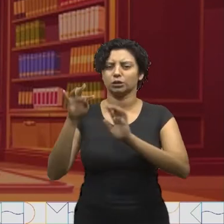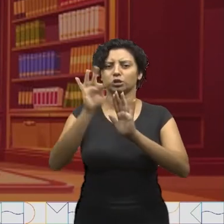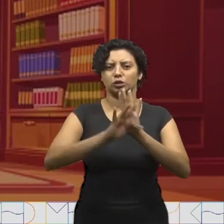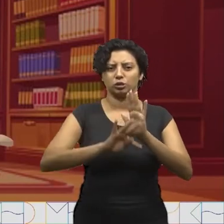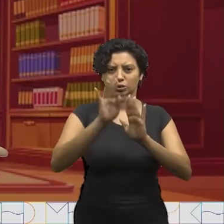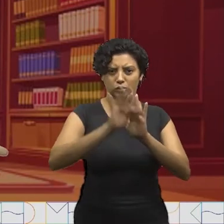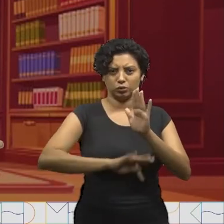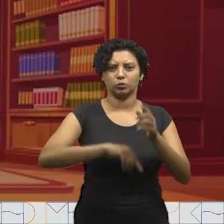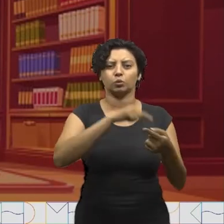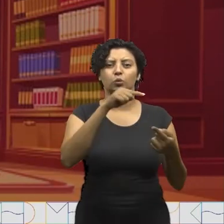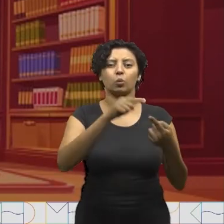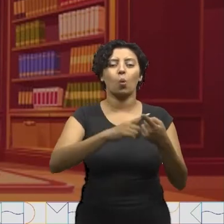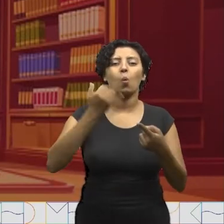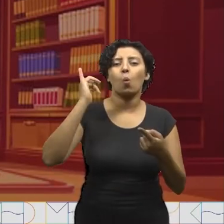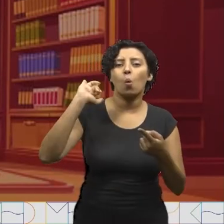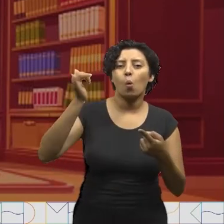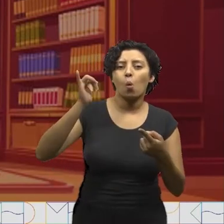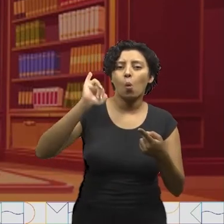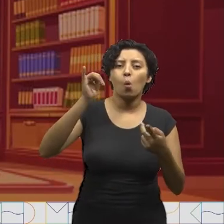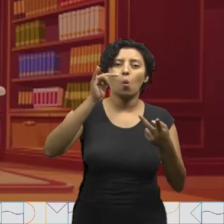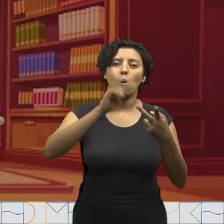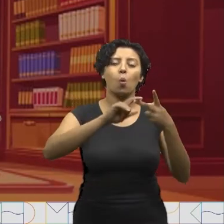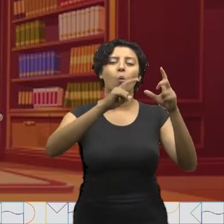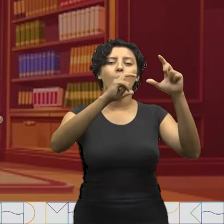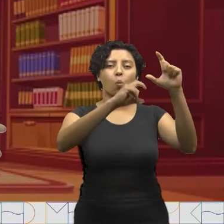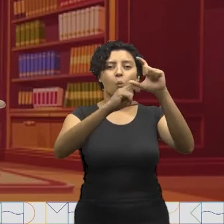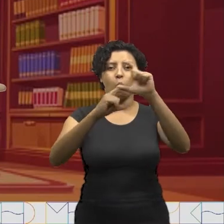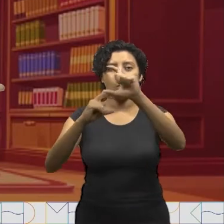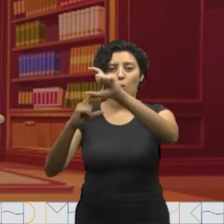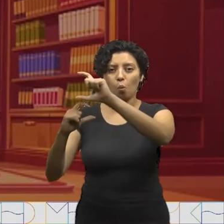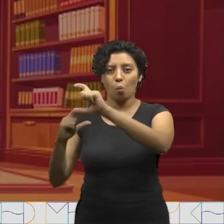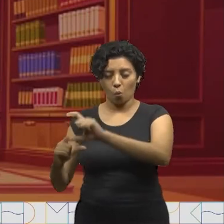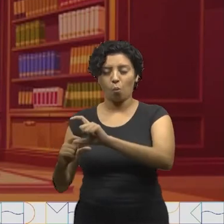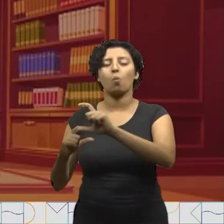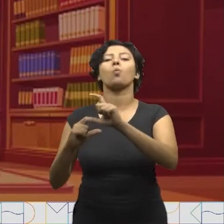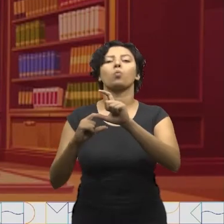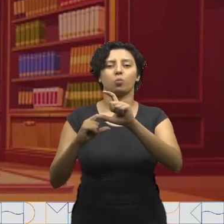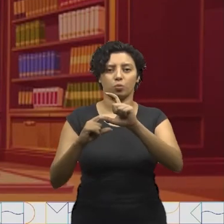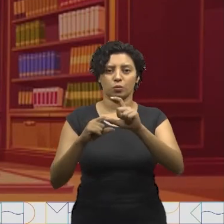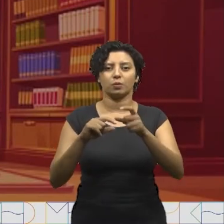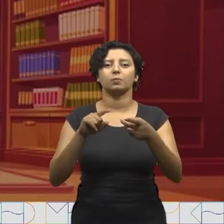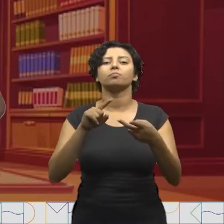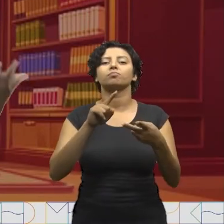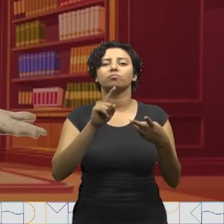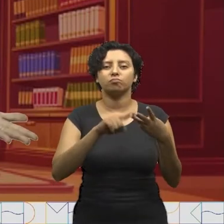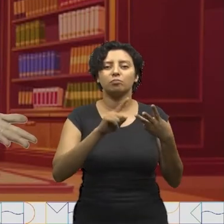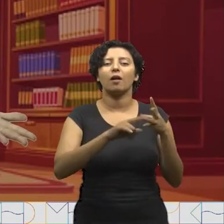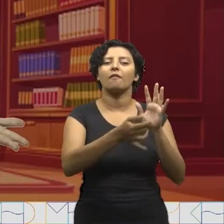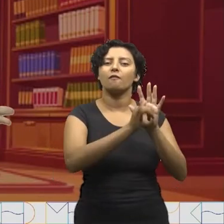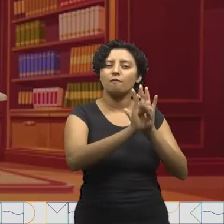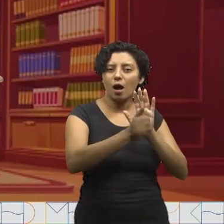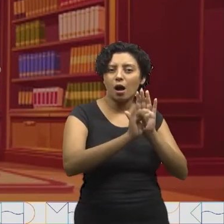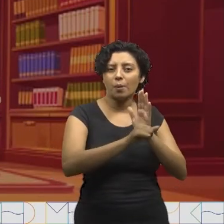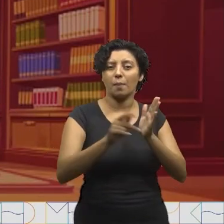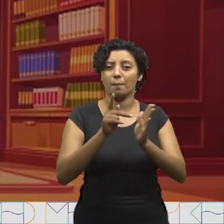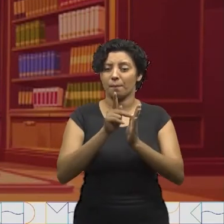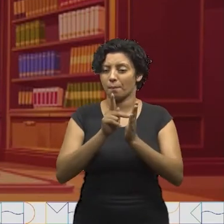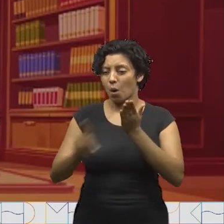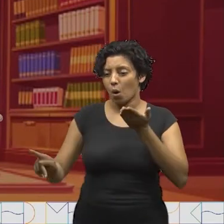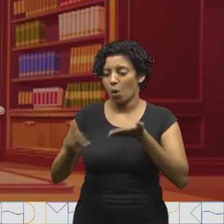tipos, como contos, quadrinhas, histórias em quadrinhos, fábulas,